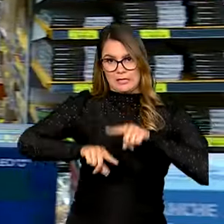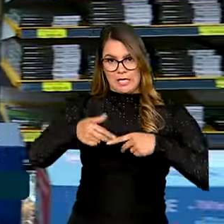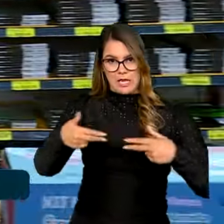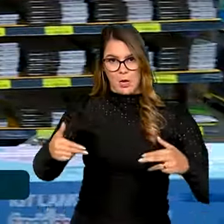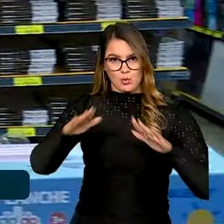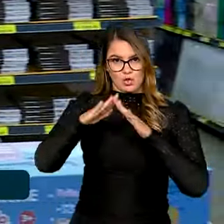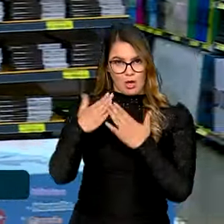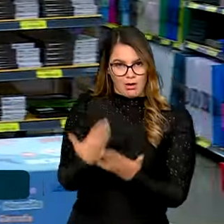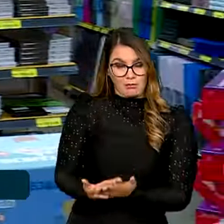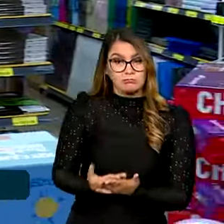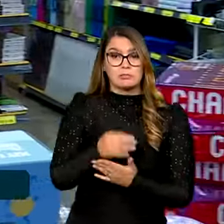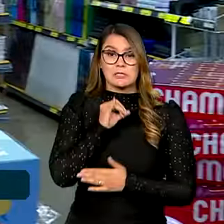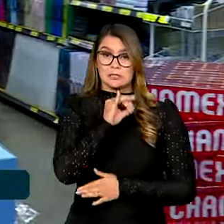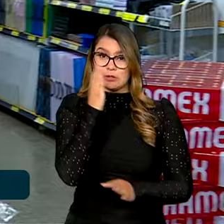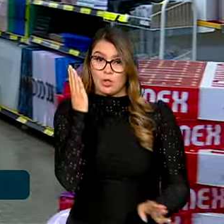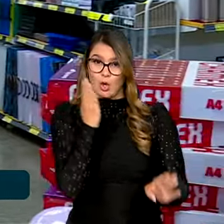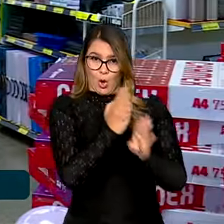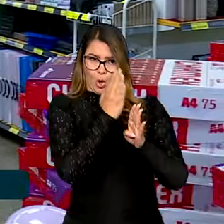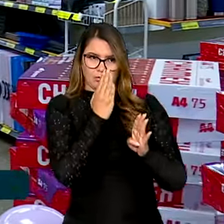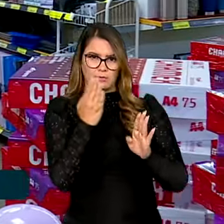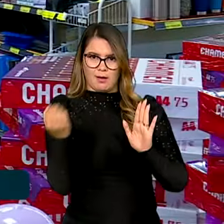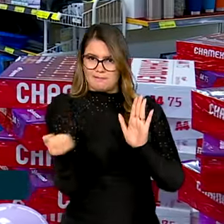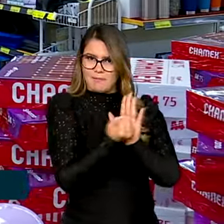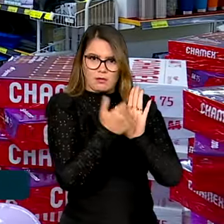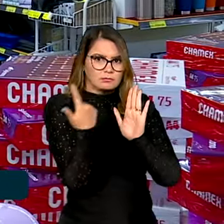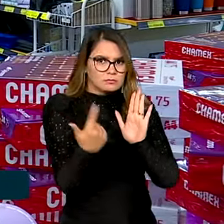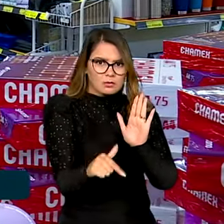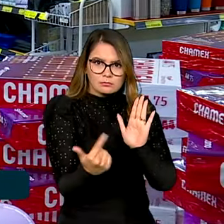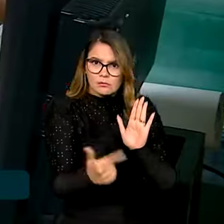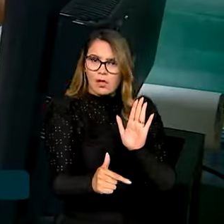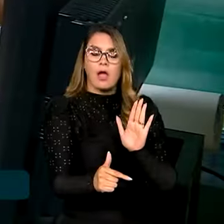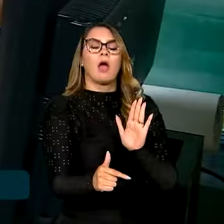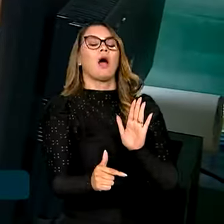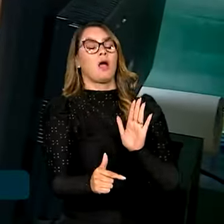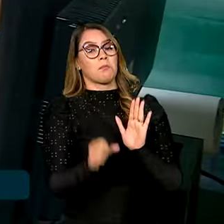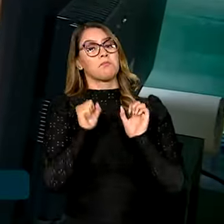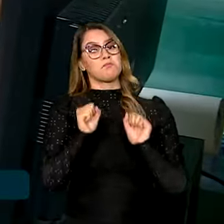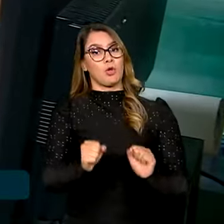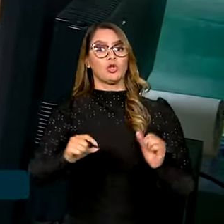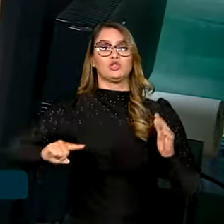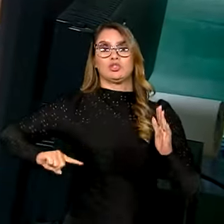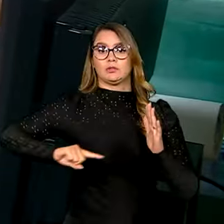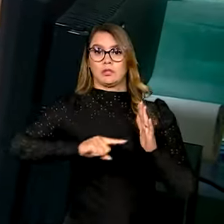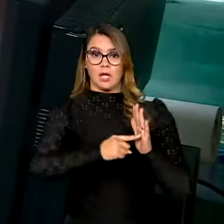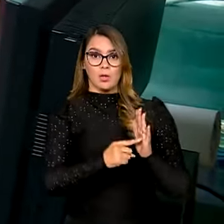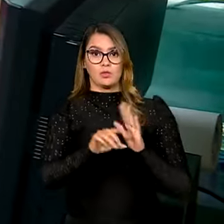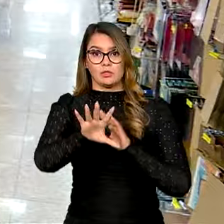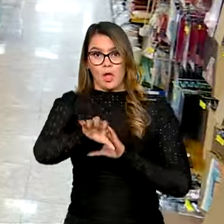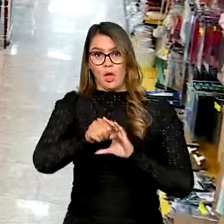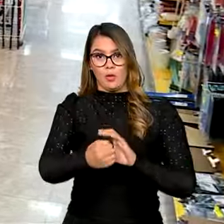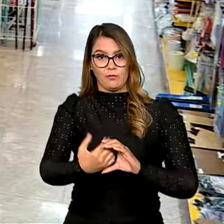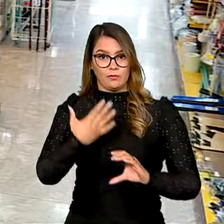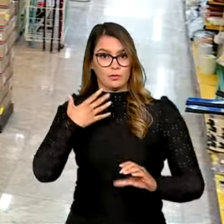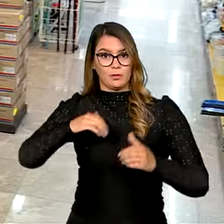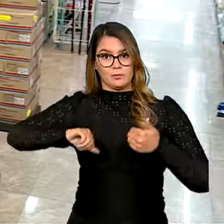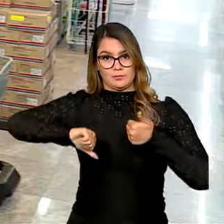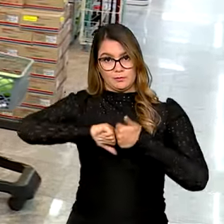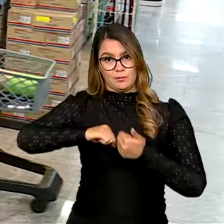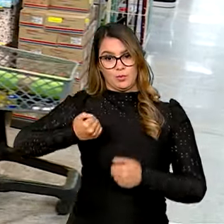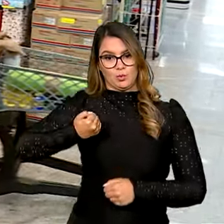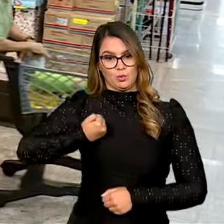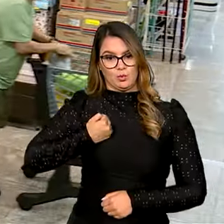Caso o consumidor encontre produtos sem selo no mercado formal, pode fazer uma denúncia à ouvidoria do Inmetro no número